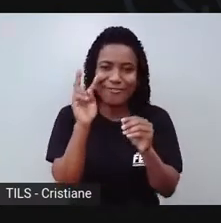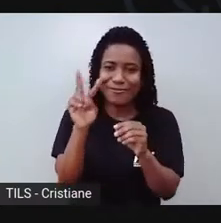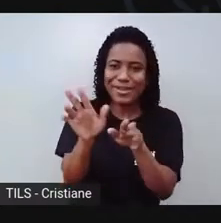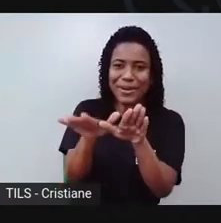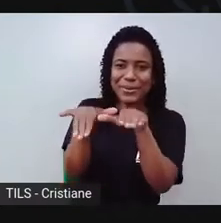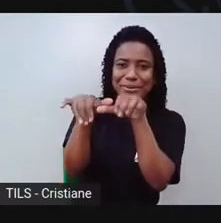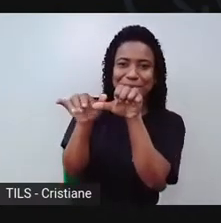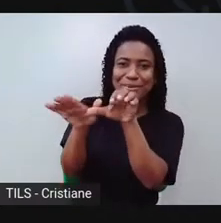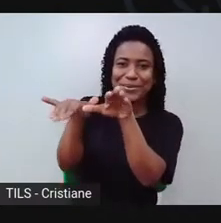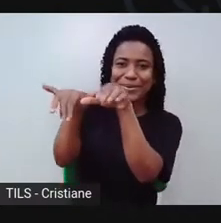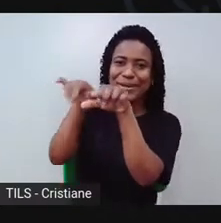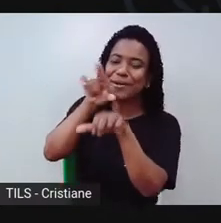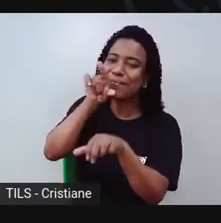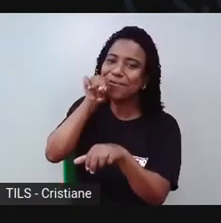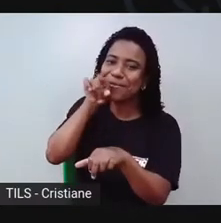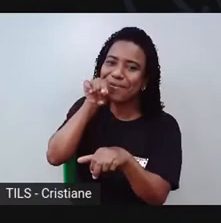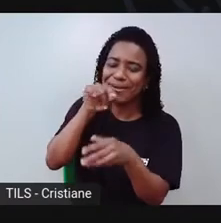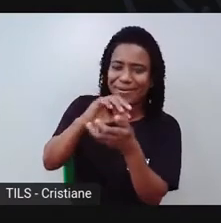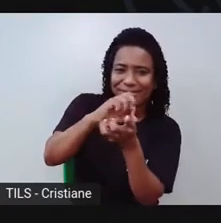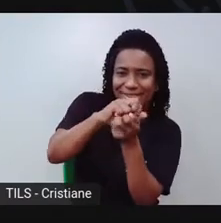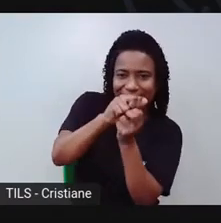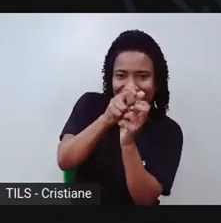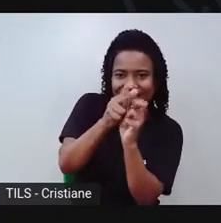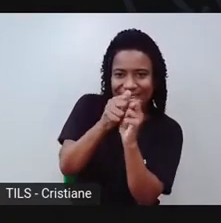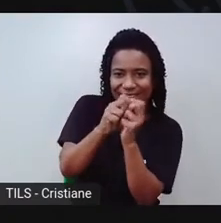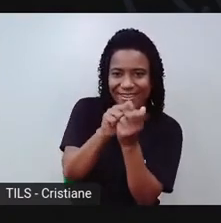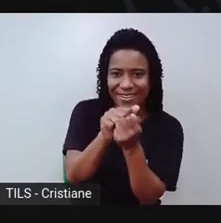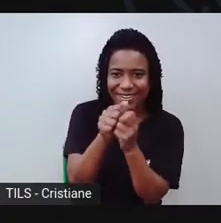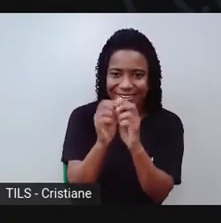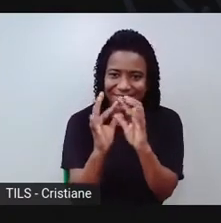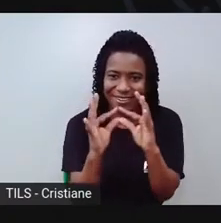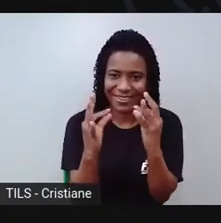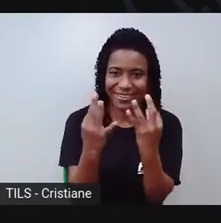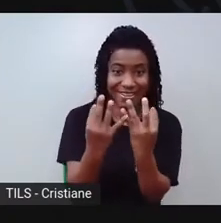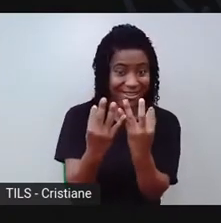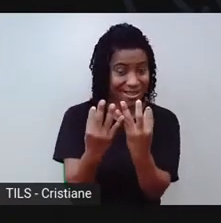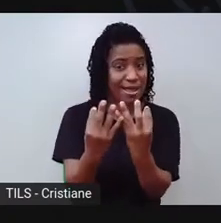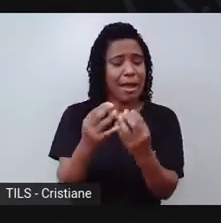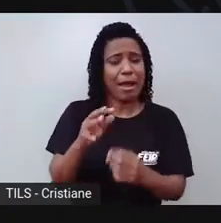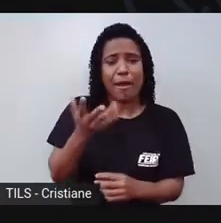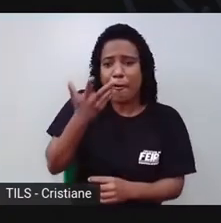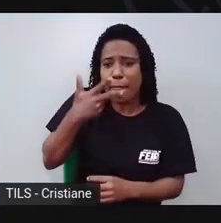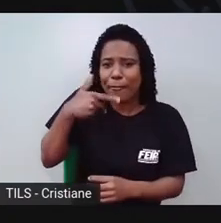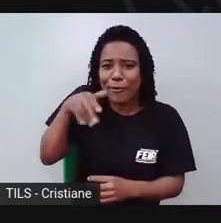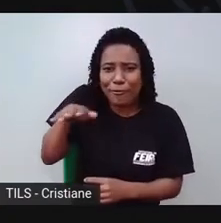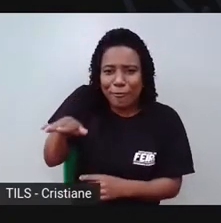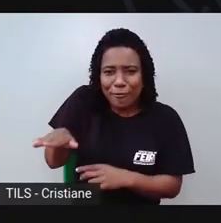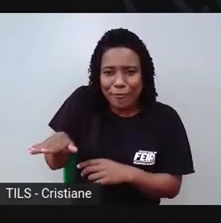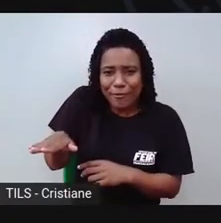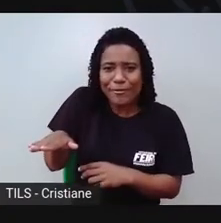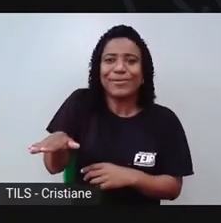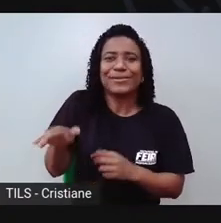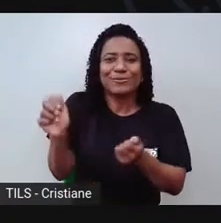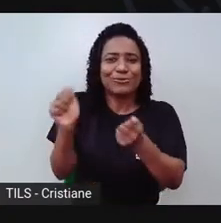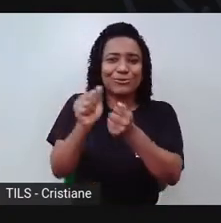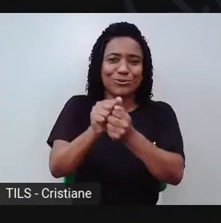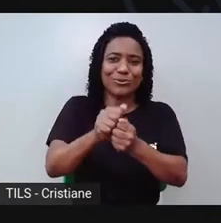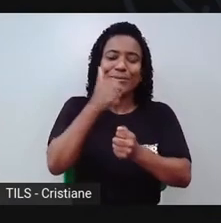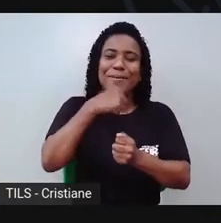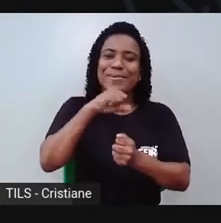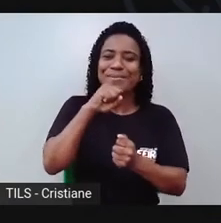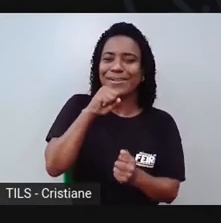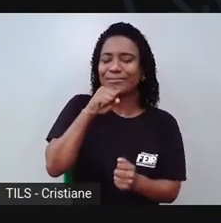Vitalino ia pra feira com a mãe dele, né? Pra vender as peças. E o pai trabalhava na roça. E a mãe